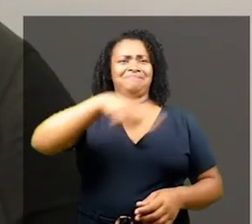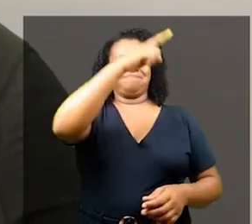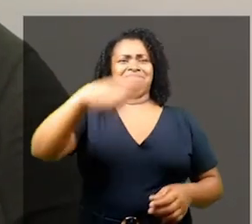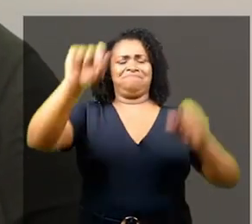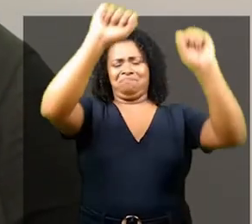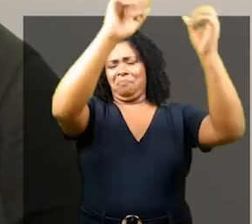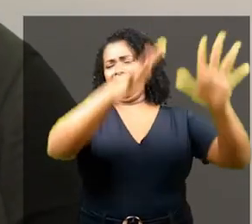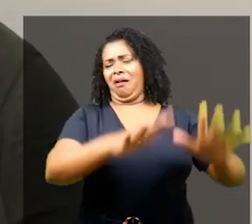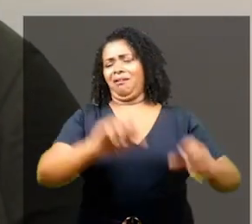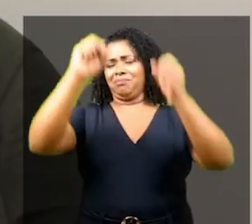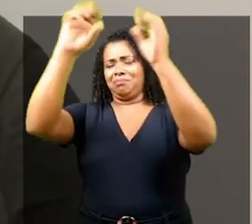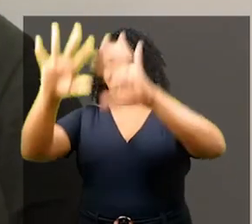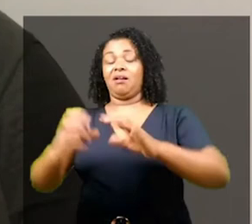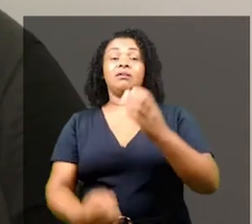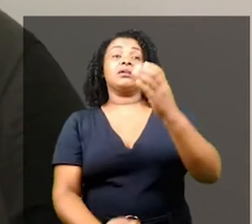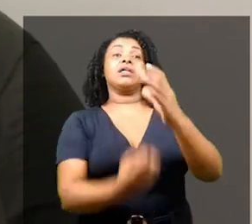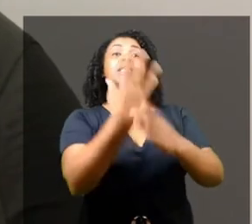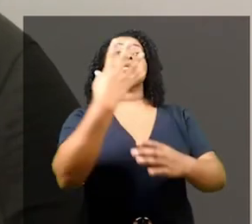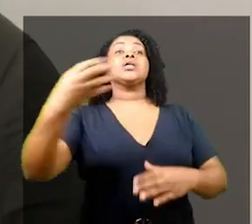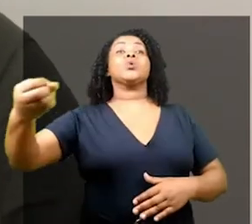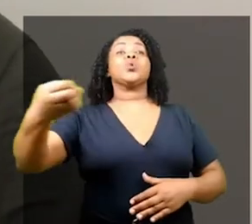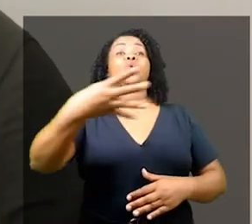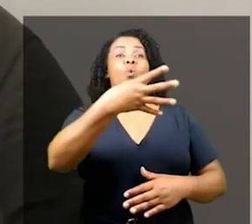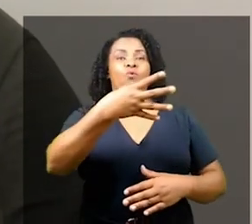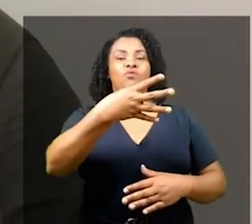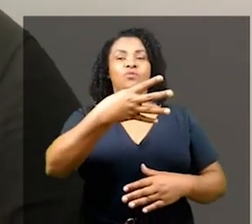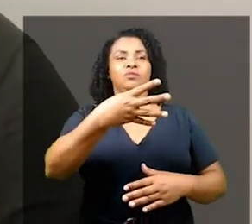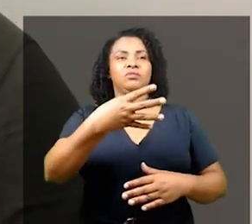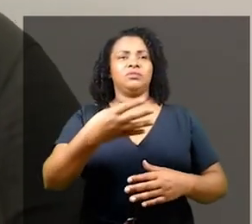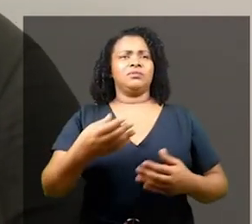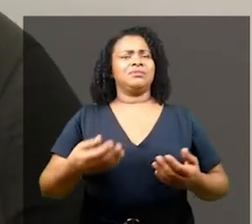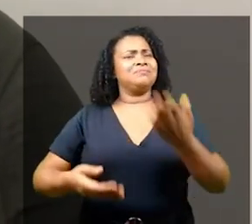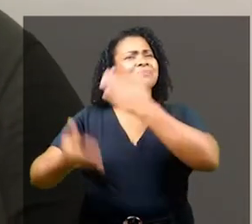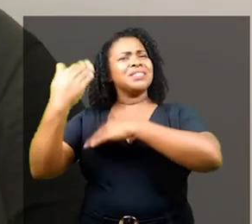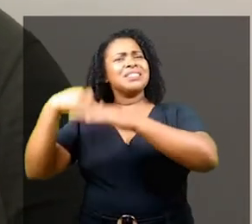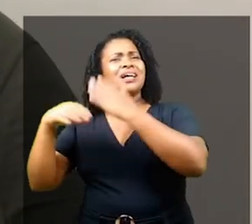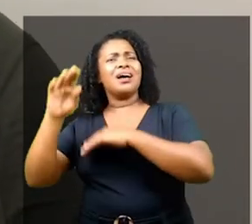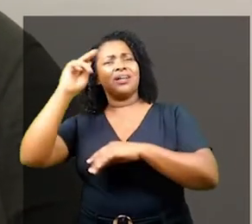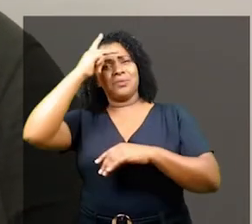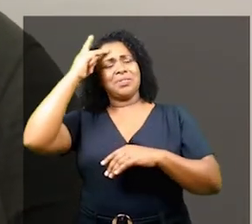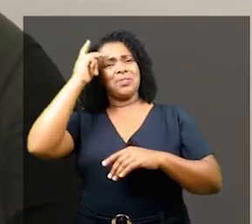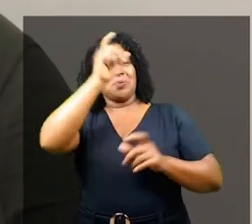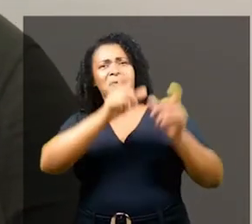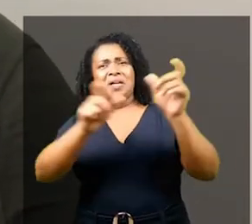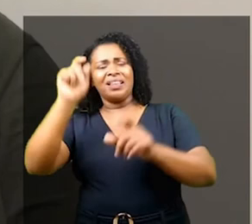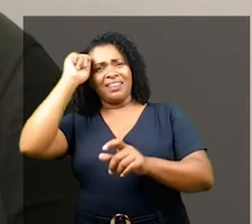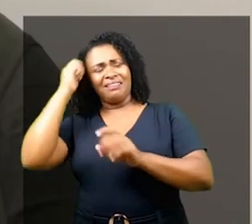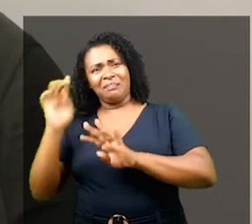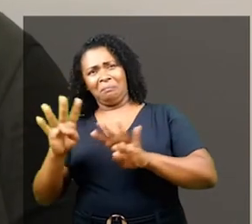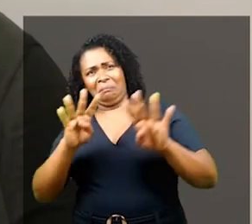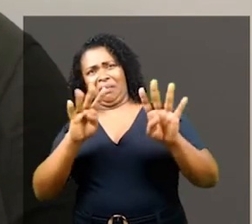estereótipos arcaicos que reduz corpos negros e primitivismos, pobreza, loucura.